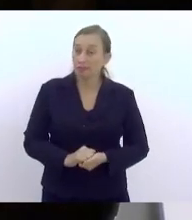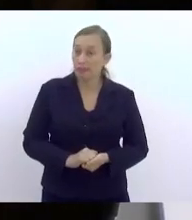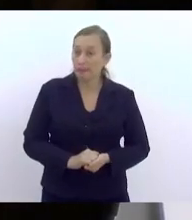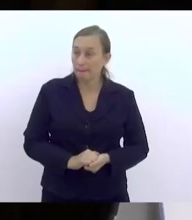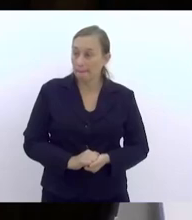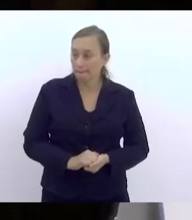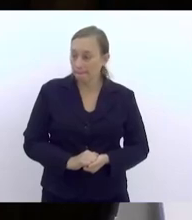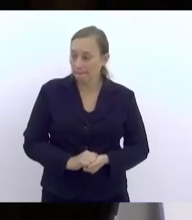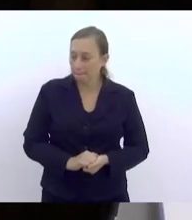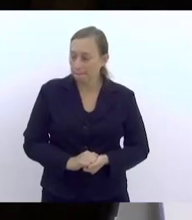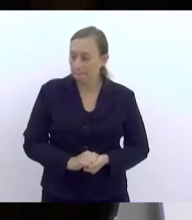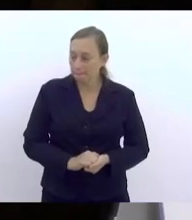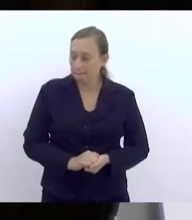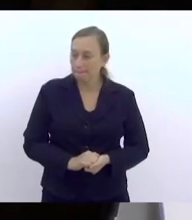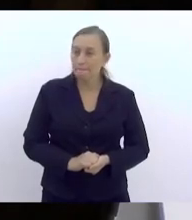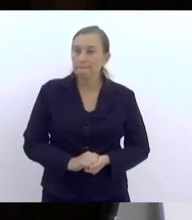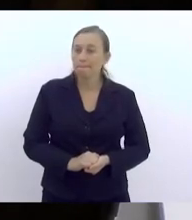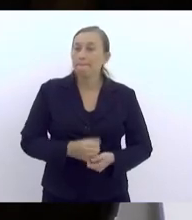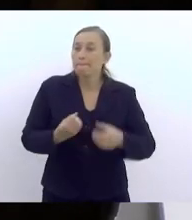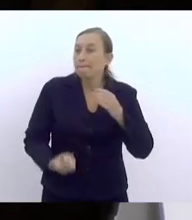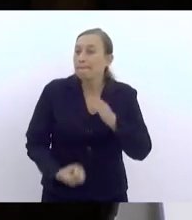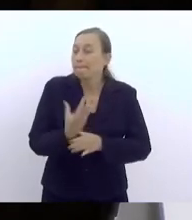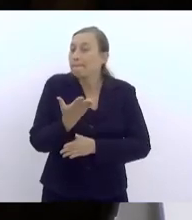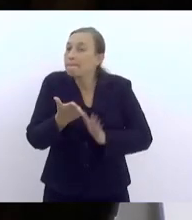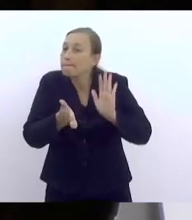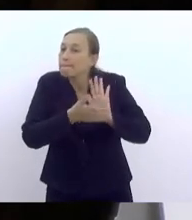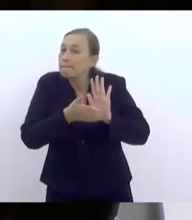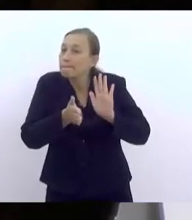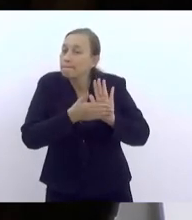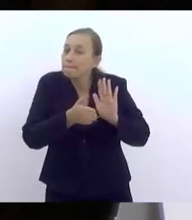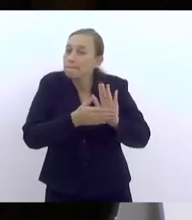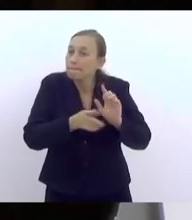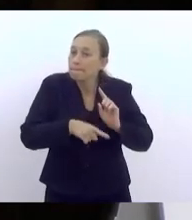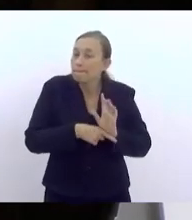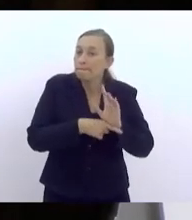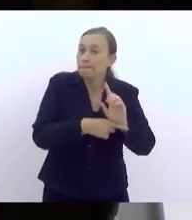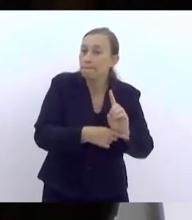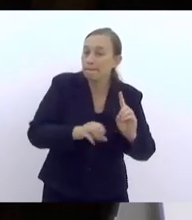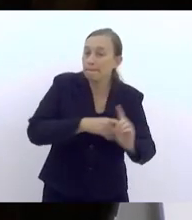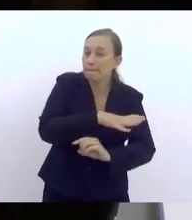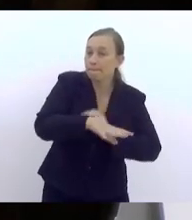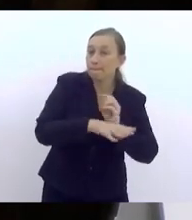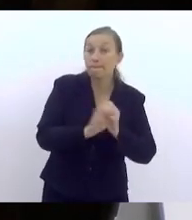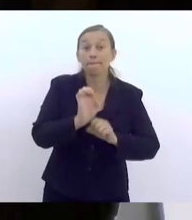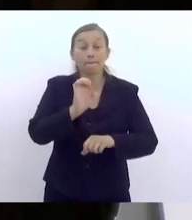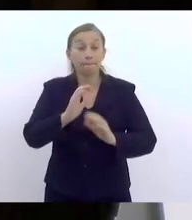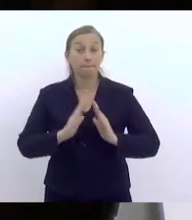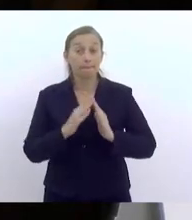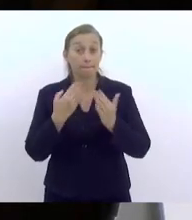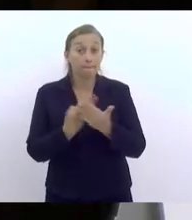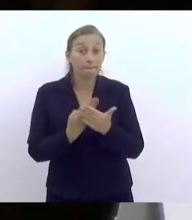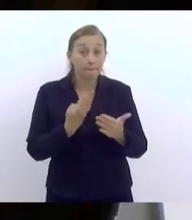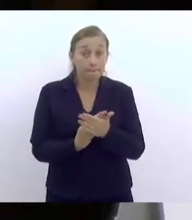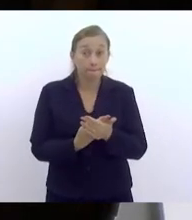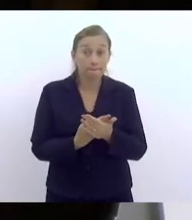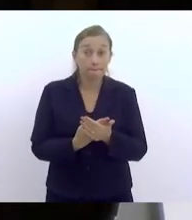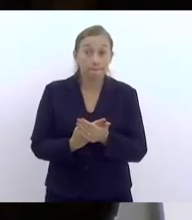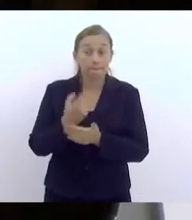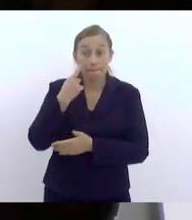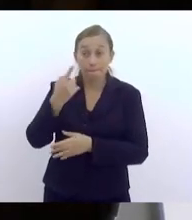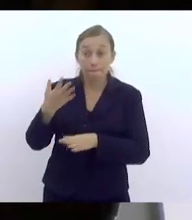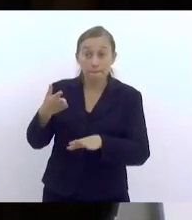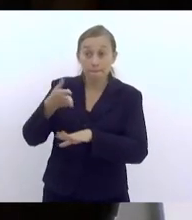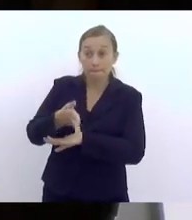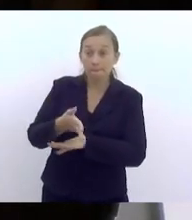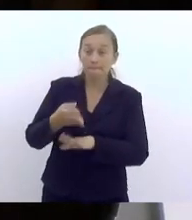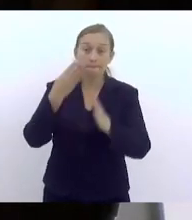se construiu uma proposta de assistentes sociais na escola, que previa posteriormente a entrada